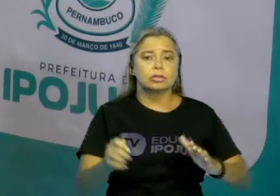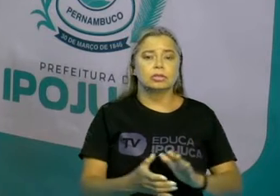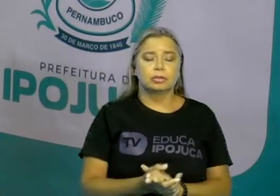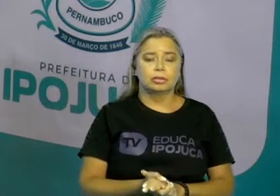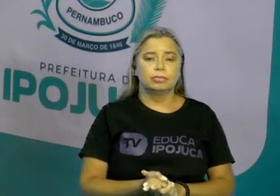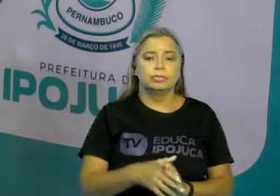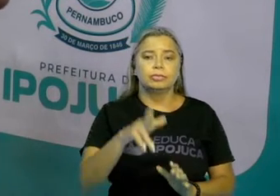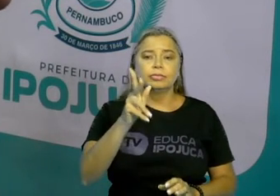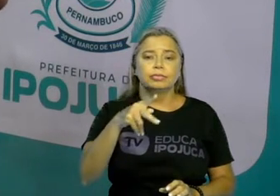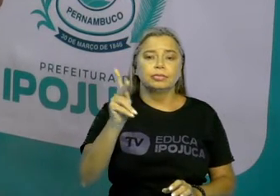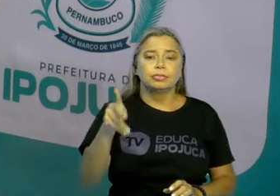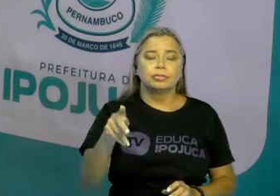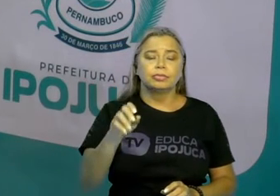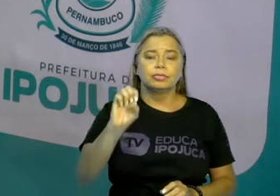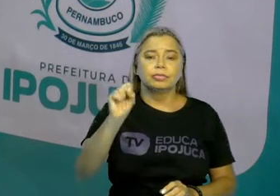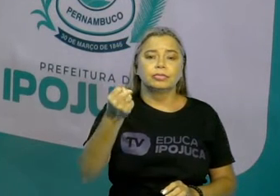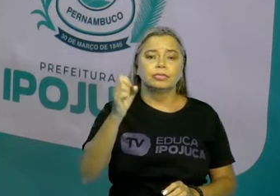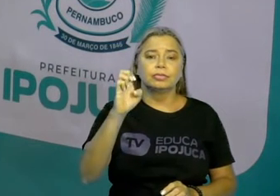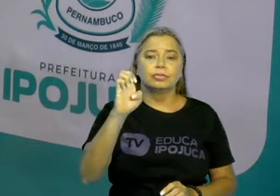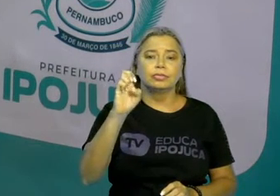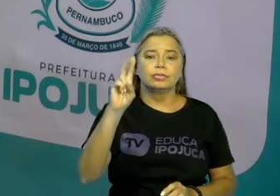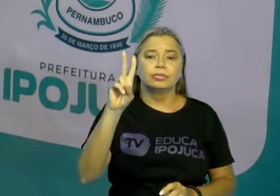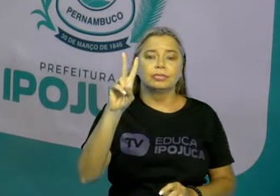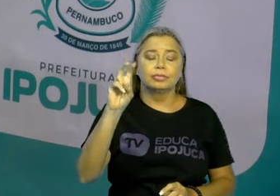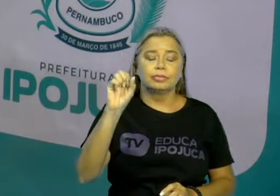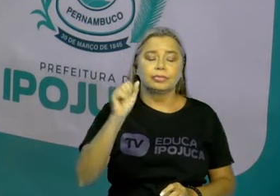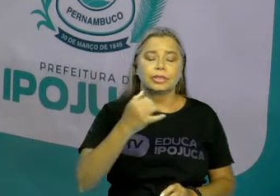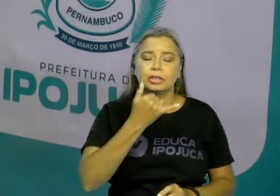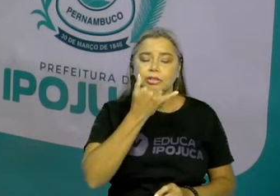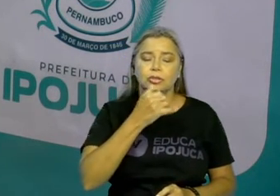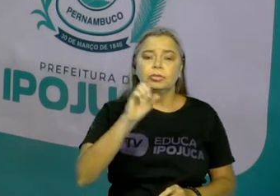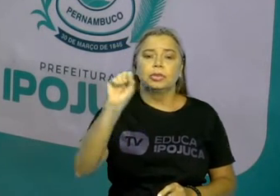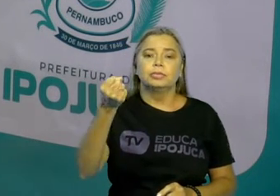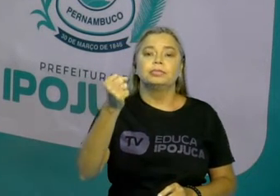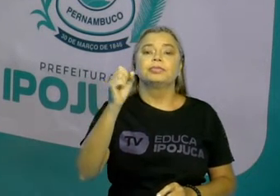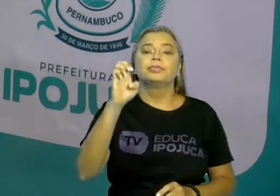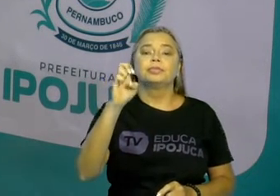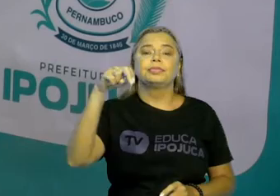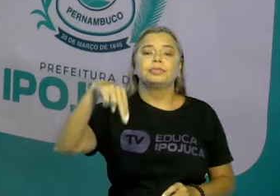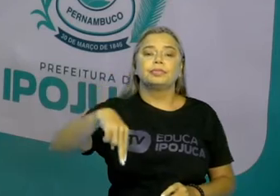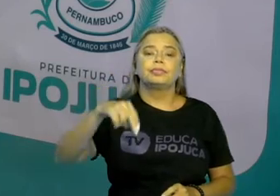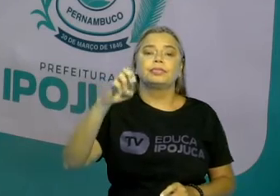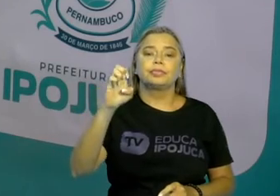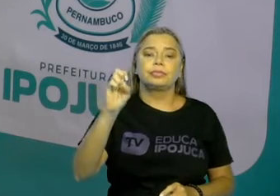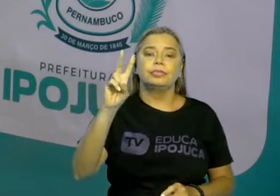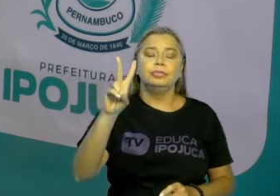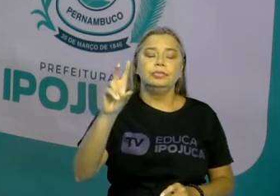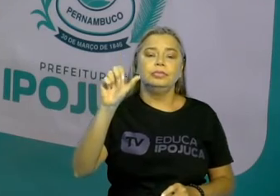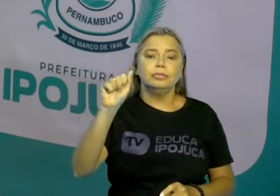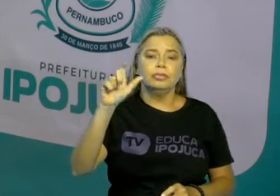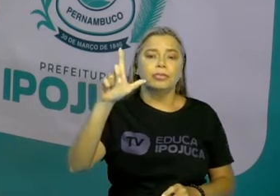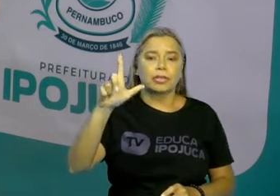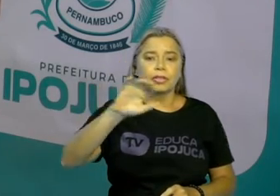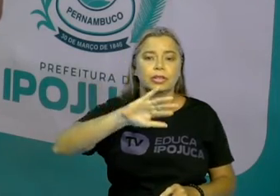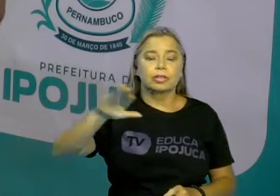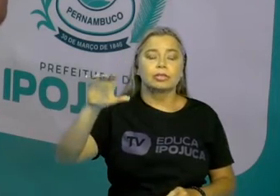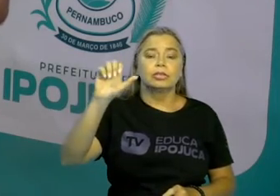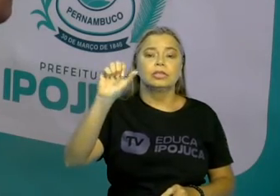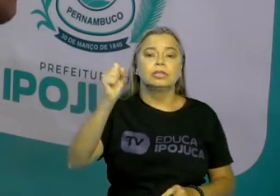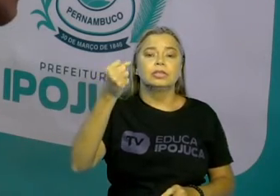Eu, professor Ceneval Santana, estarei com vocês nesta aula e neste momento de aprendizagem.